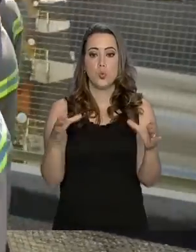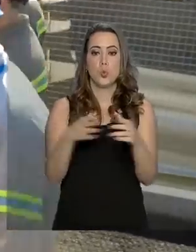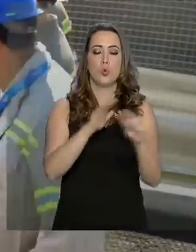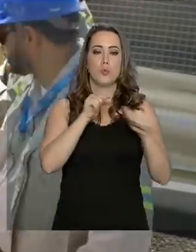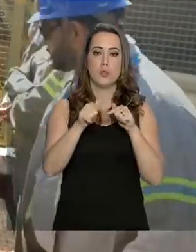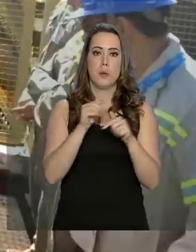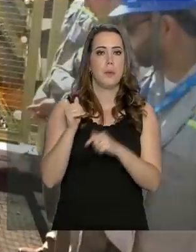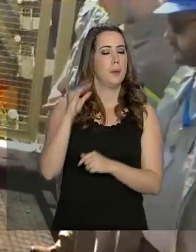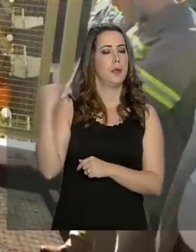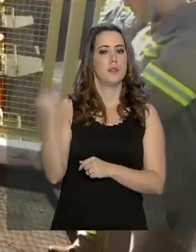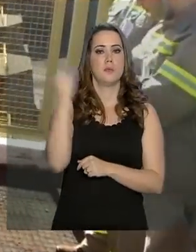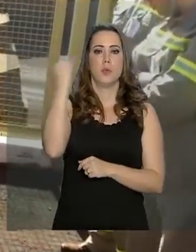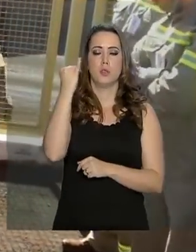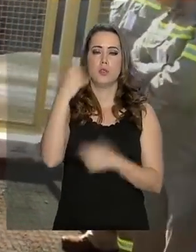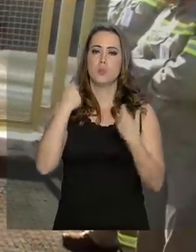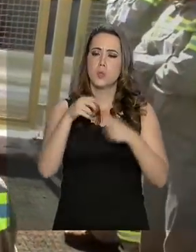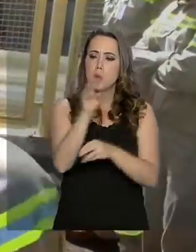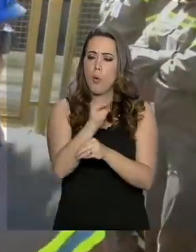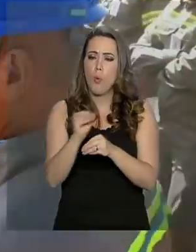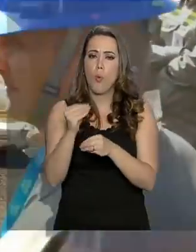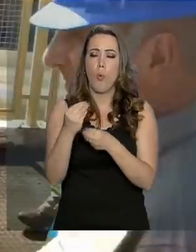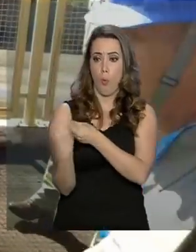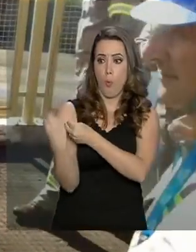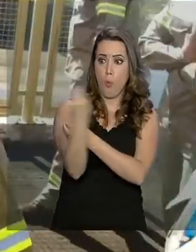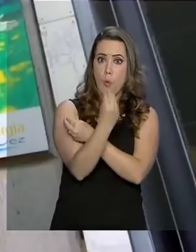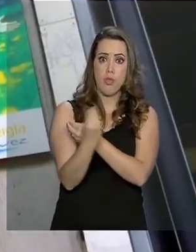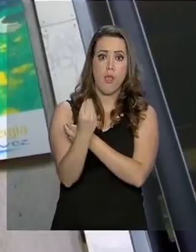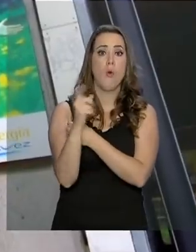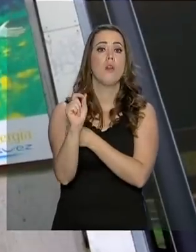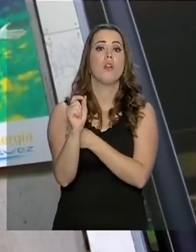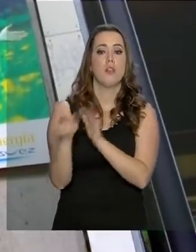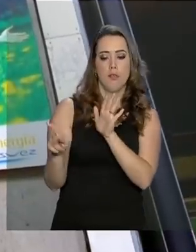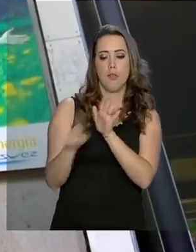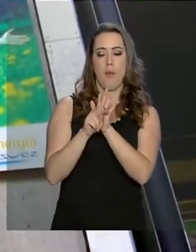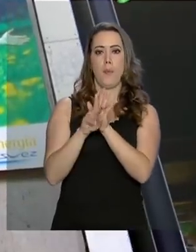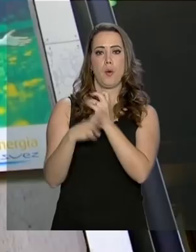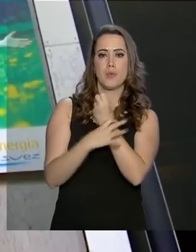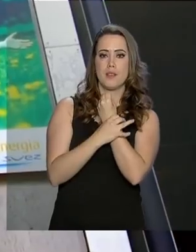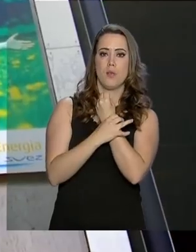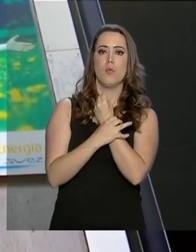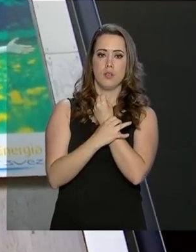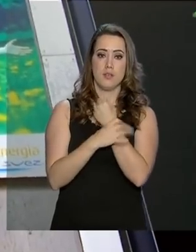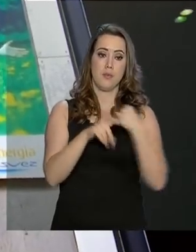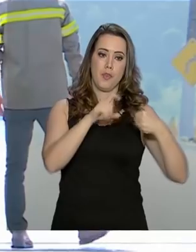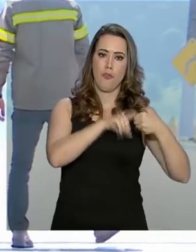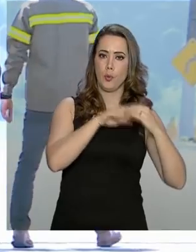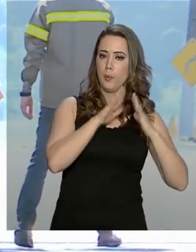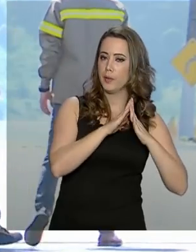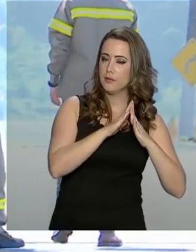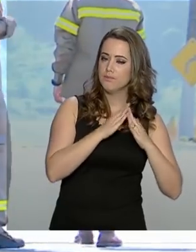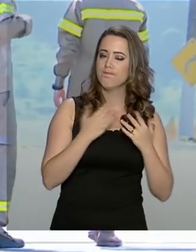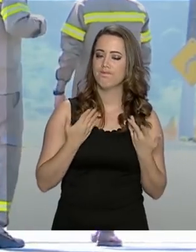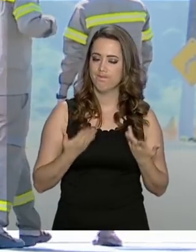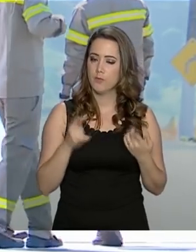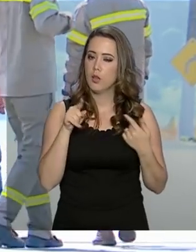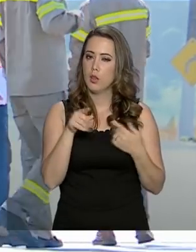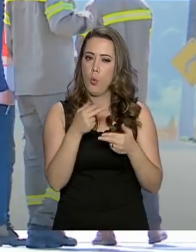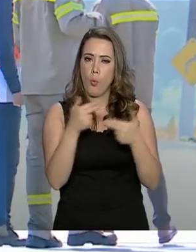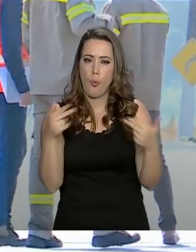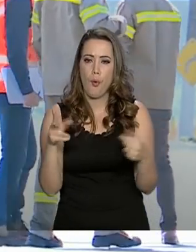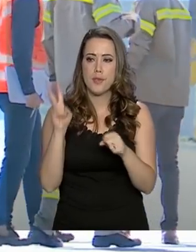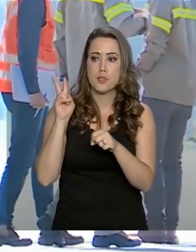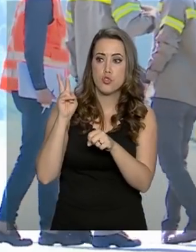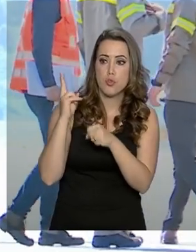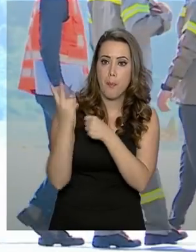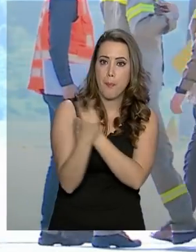importante que isso, eles precisam cuidar da própria segurança e garantir uma volta tranquila para casa. Para isso, equipamentos de